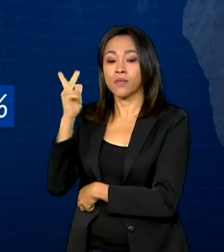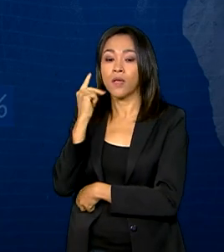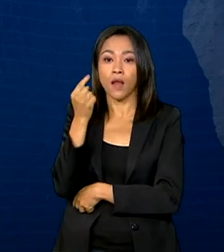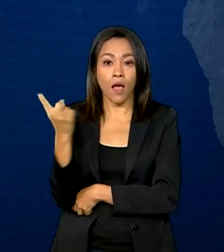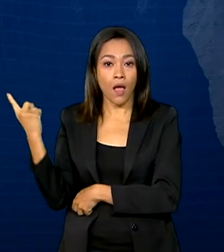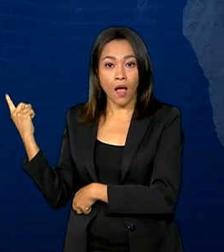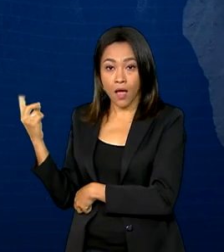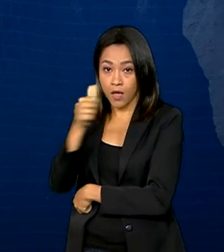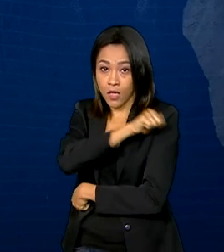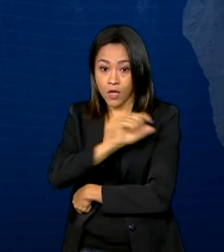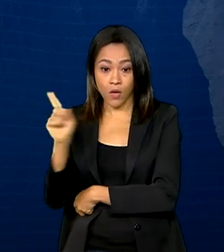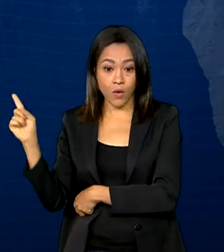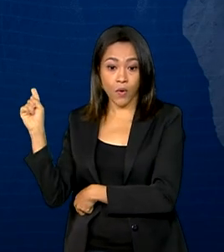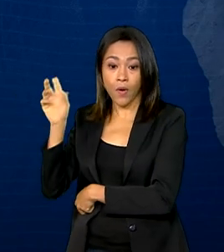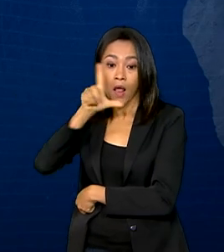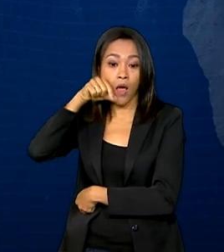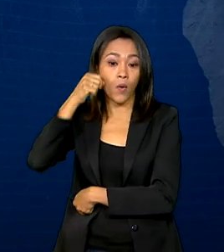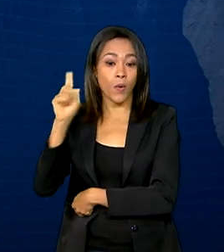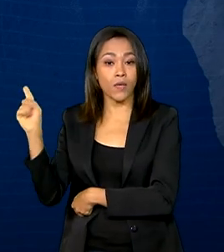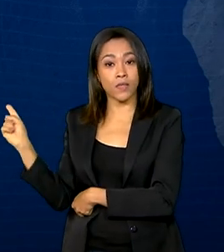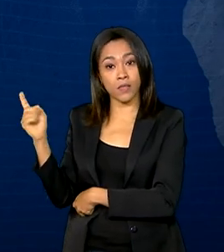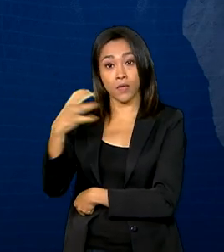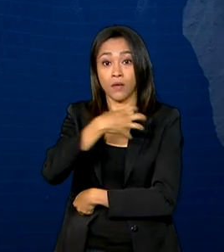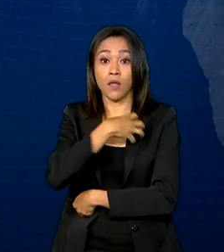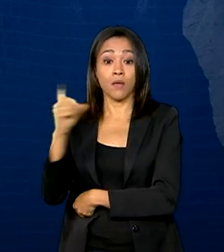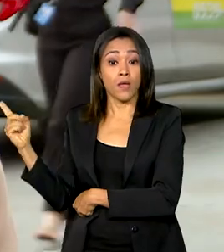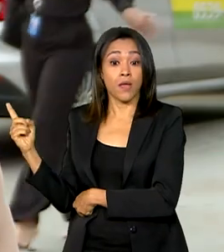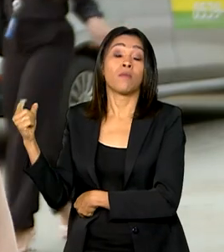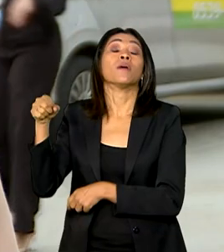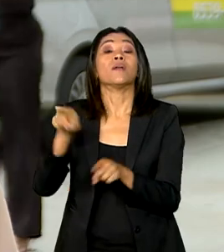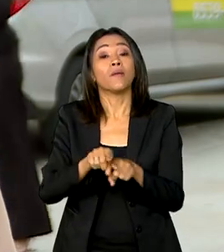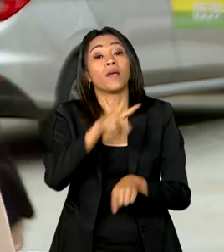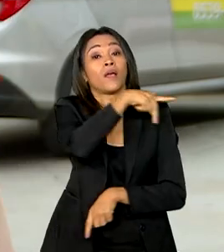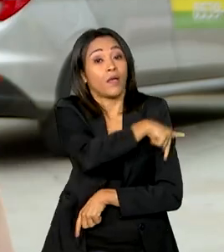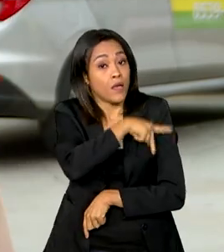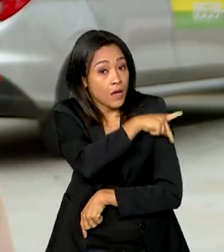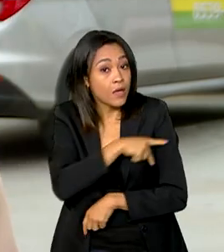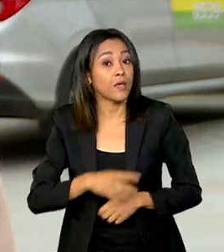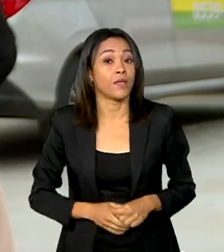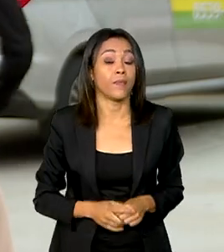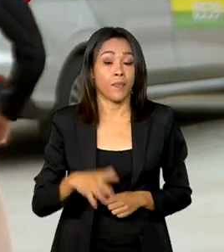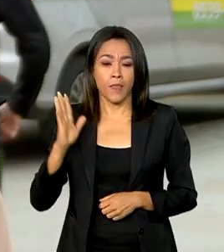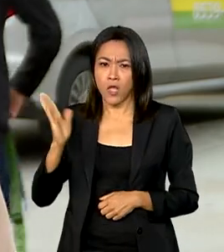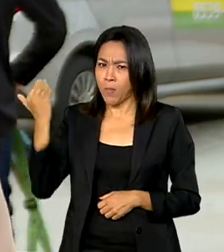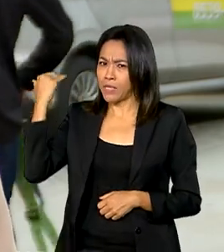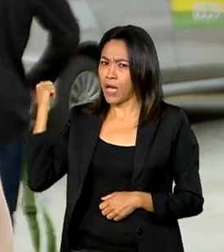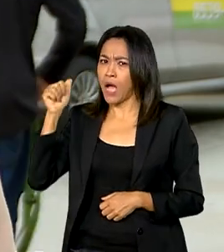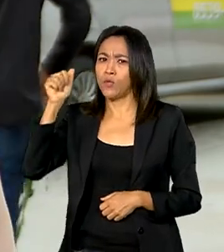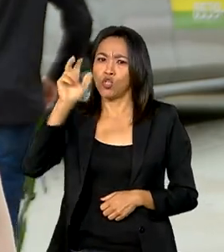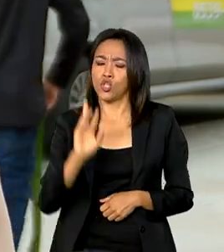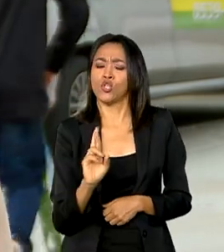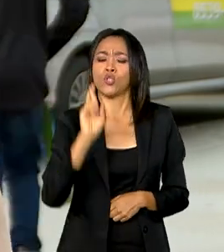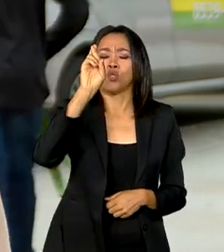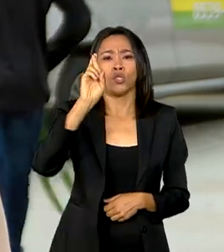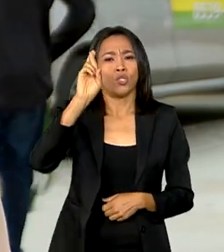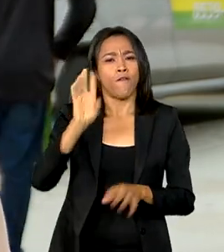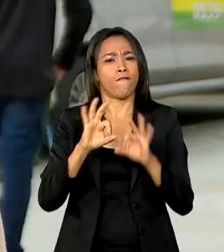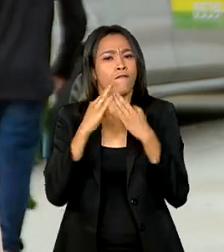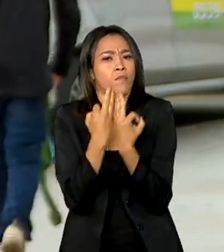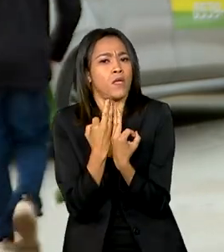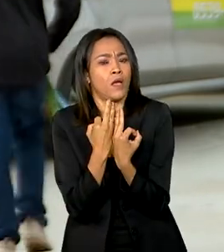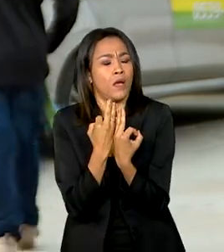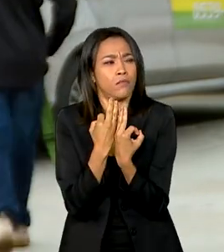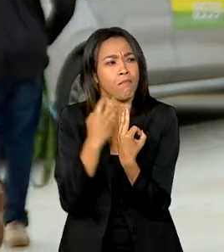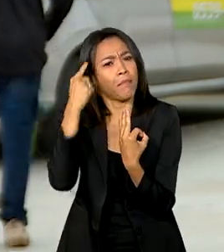Janeiro, Alagoas e Paraíba, Bahia e Piauí. Já foi o tempo em que o termo chefe de família remetia